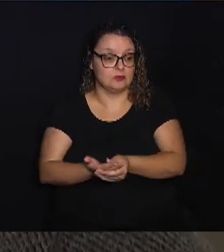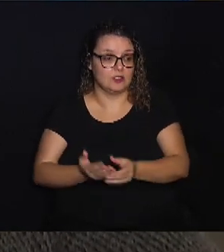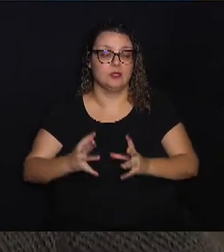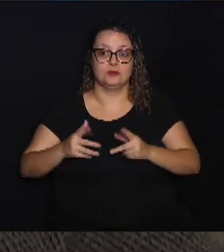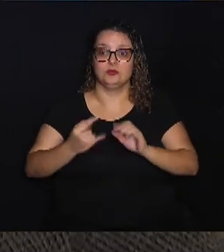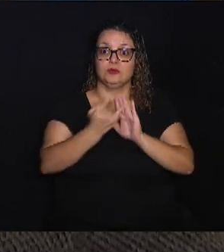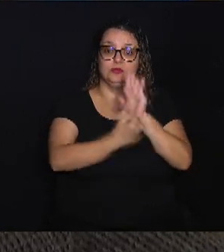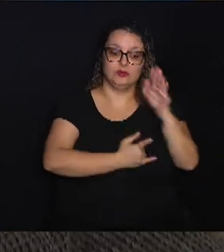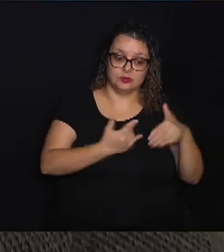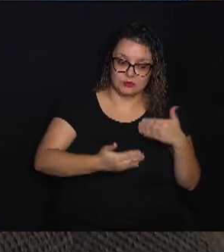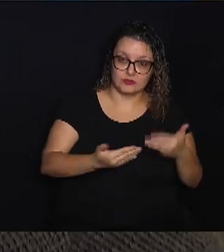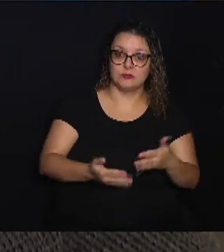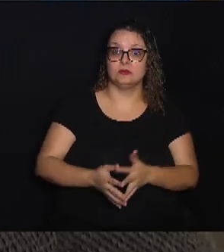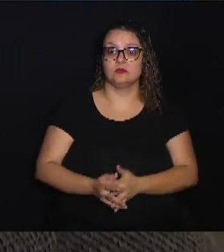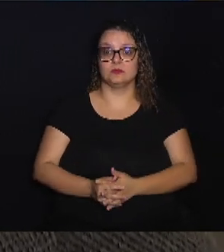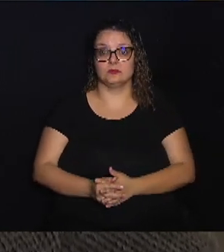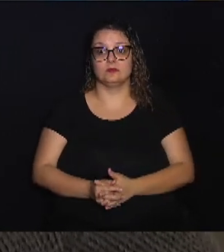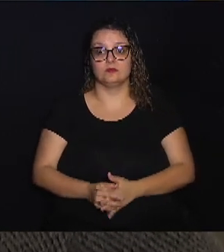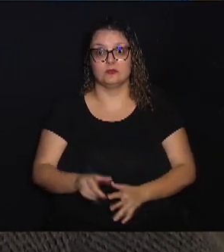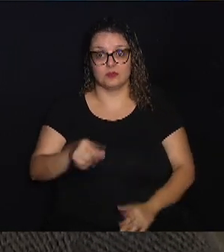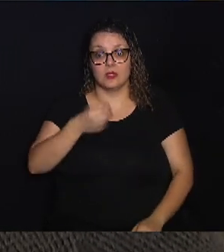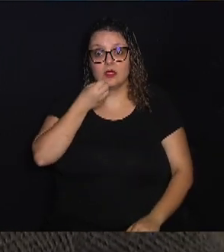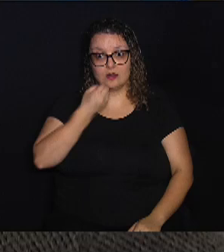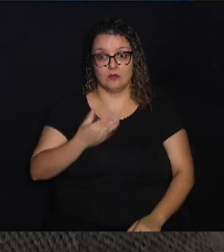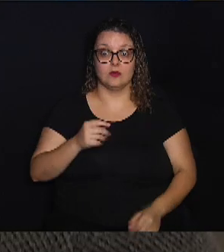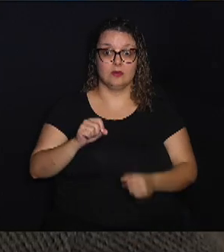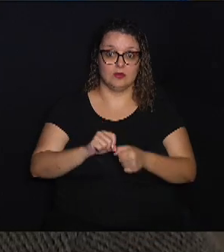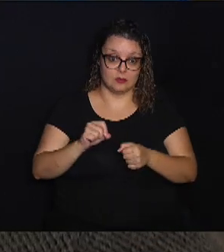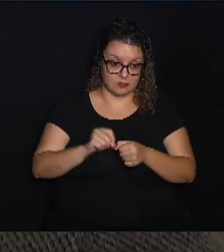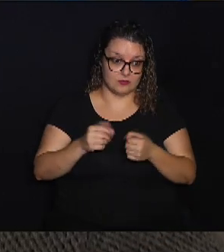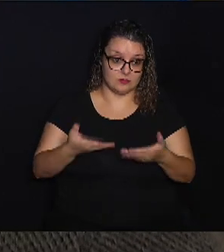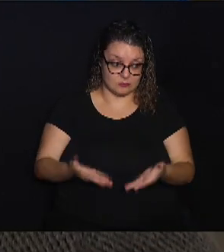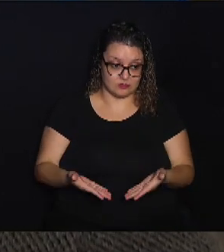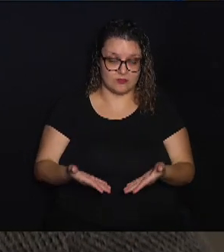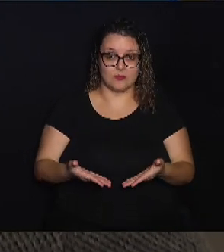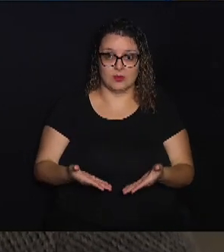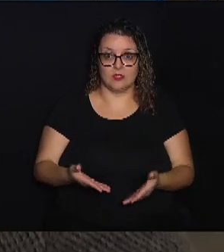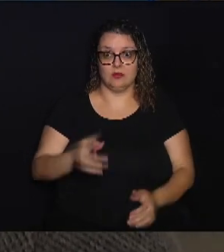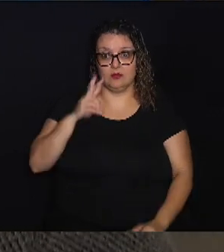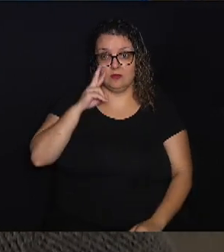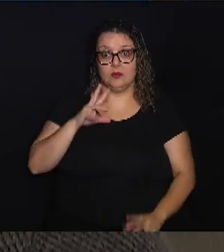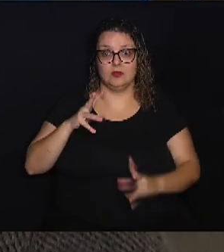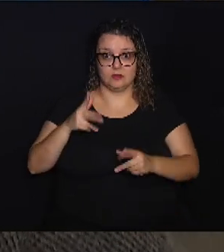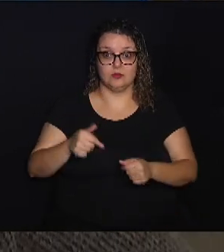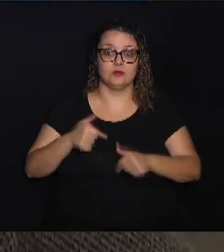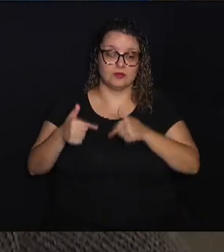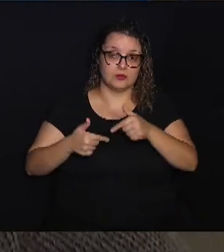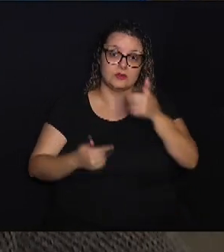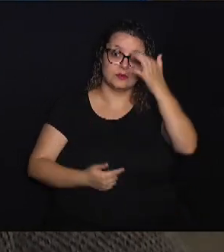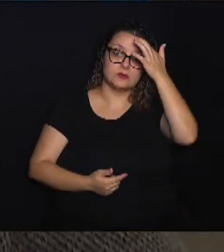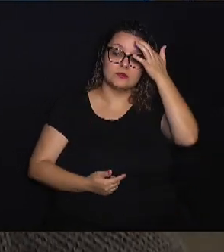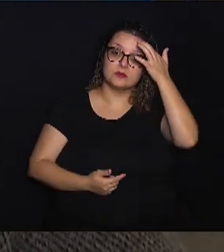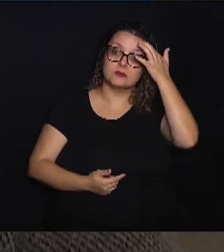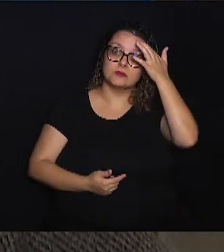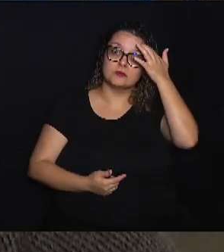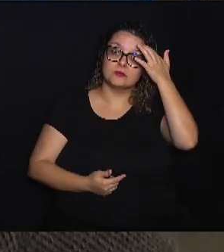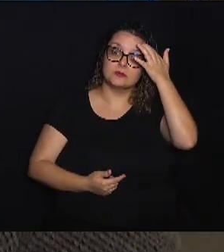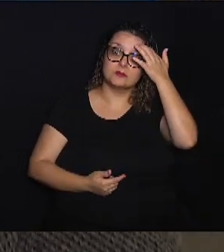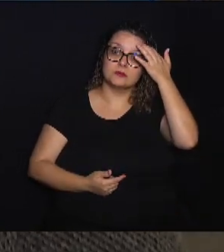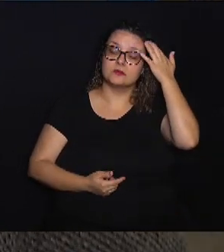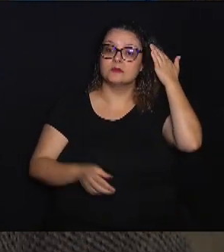burocrático. E é muito bom e realizador ver isso que a gente está trabalhando sendo